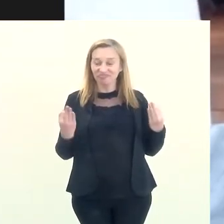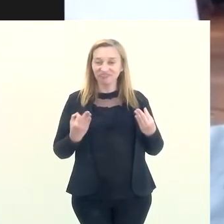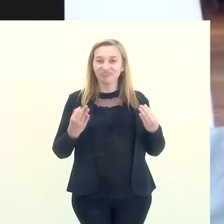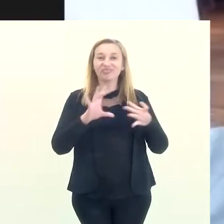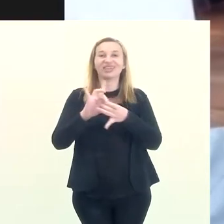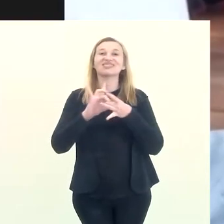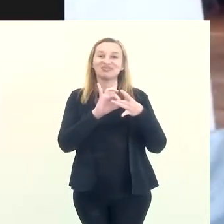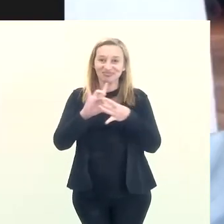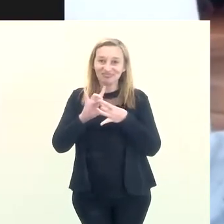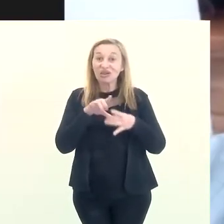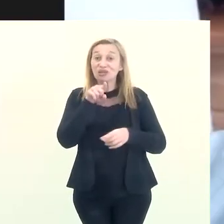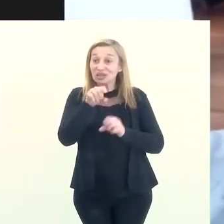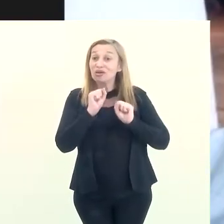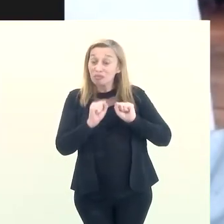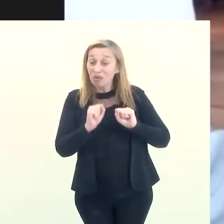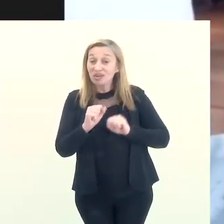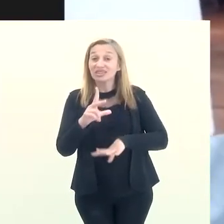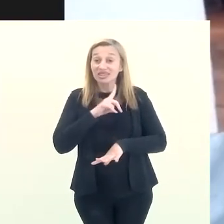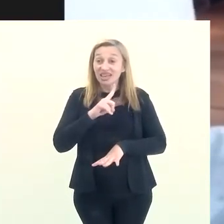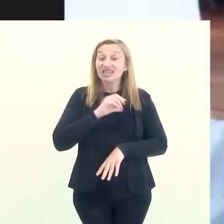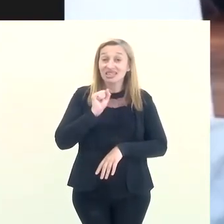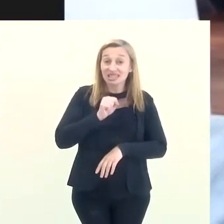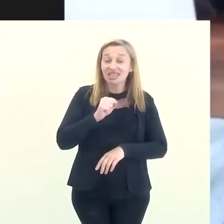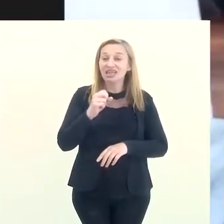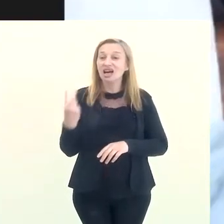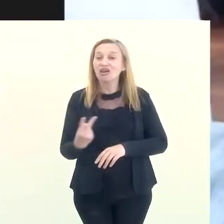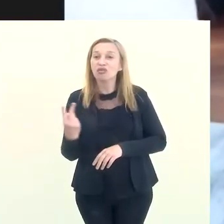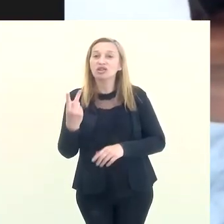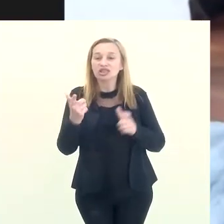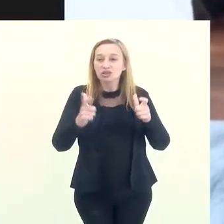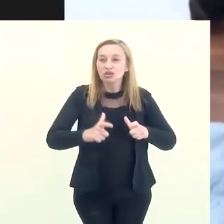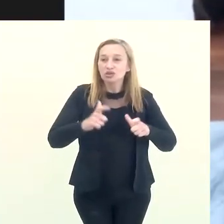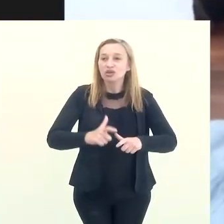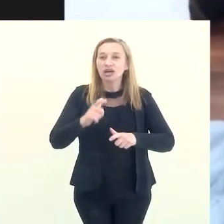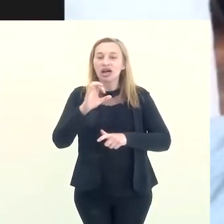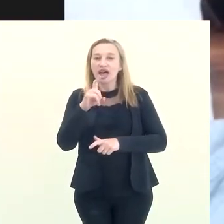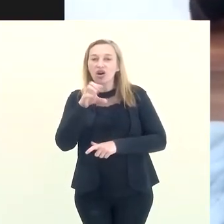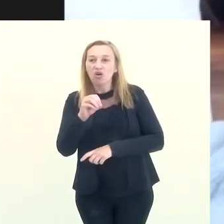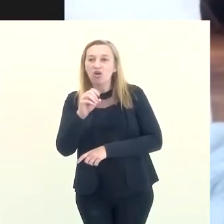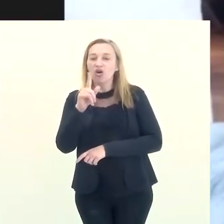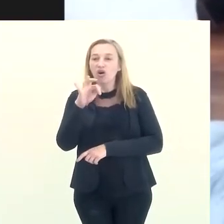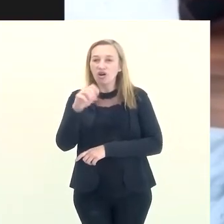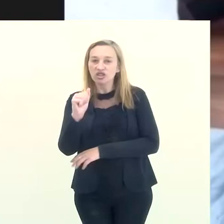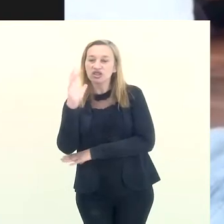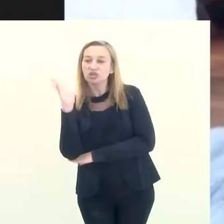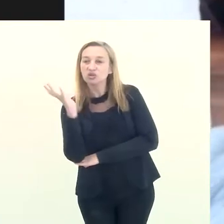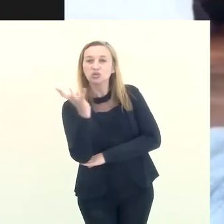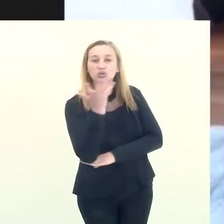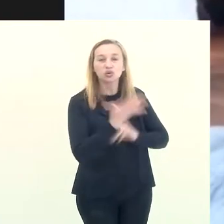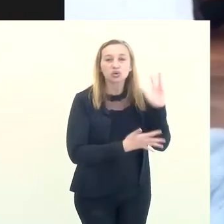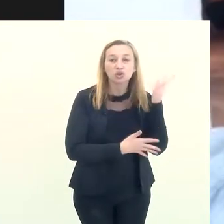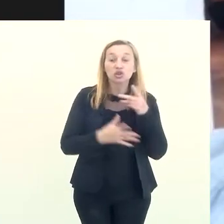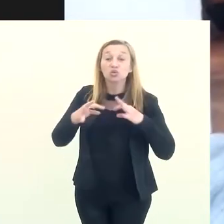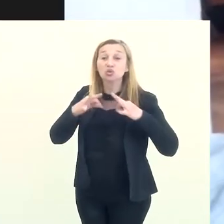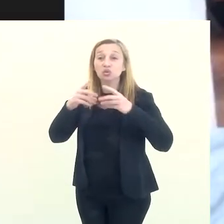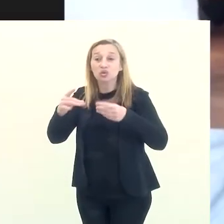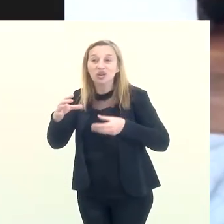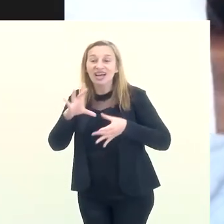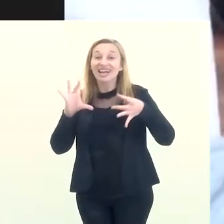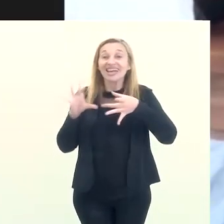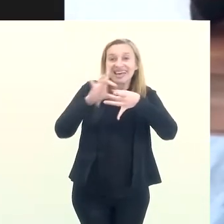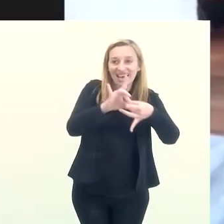o que é perfeitamente harmônico. Você pode ter, sim, a preservação ecológica da fauna, da flora,